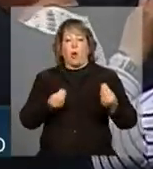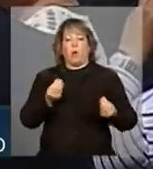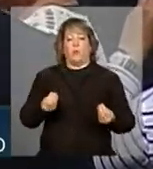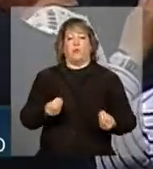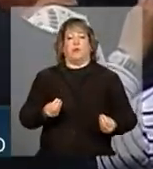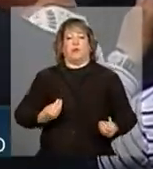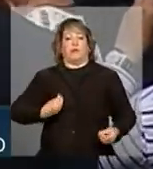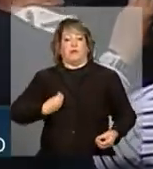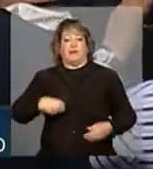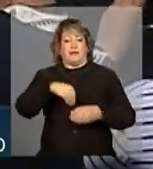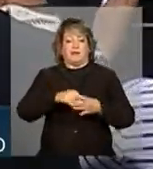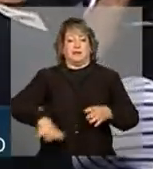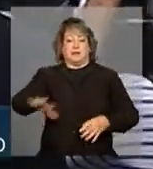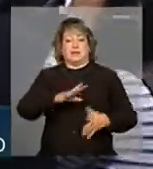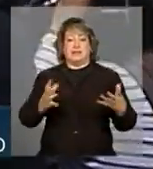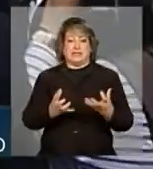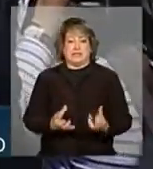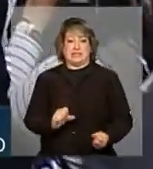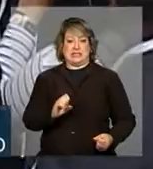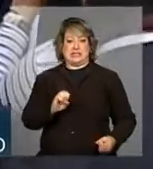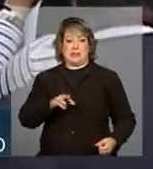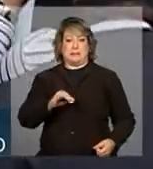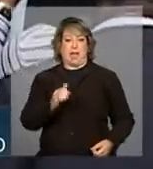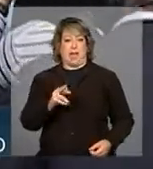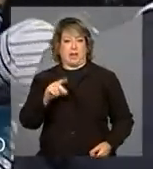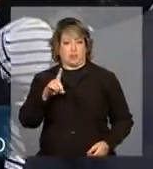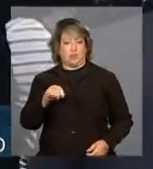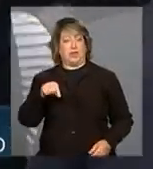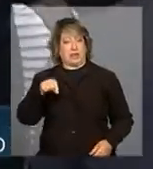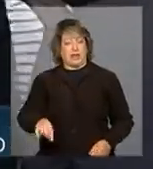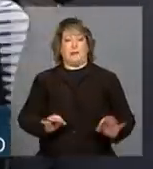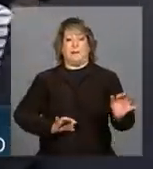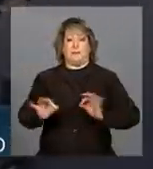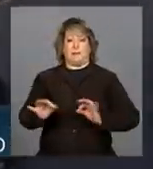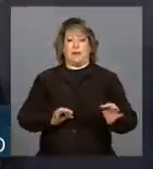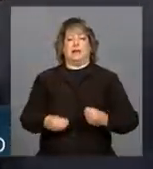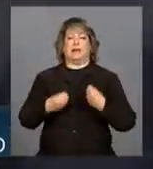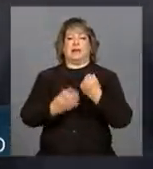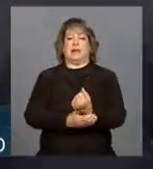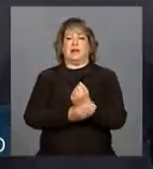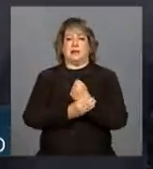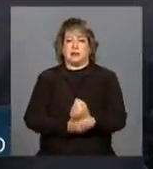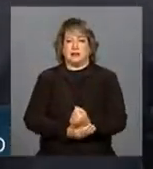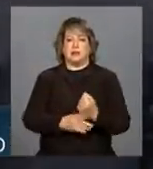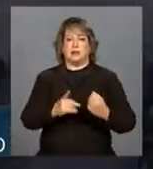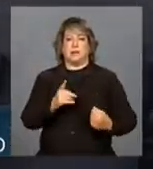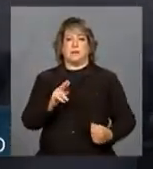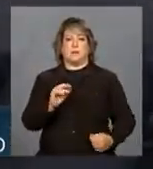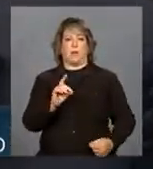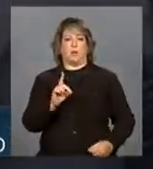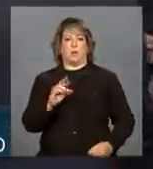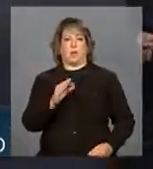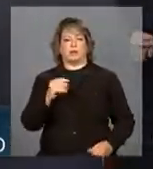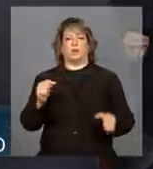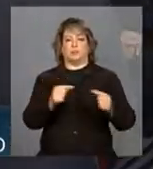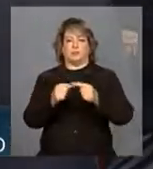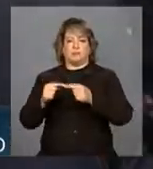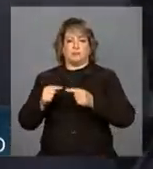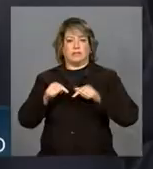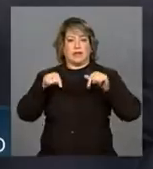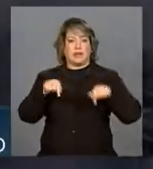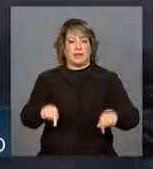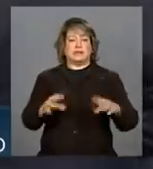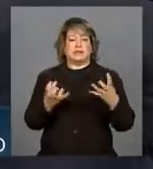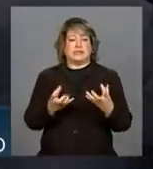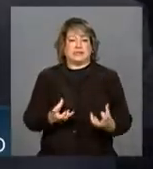do plano safra semiárido é garantir segurança produtiva, impulsionando sistemas de produção adaptados à